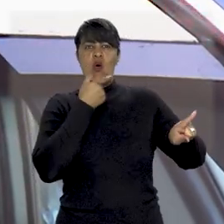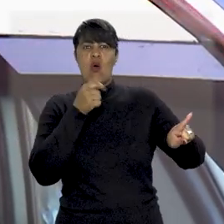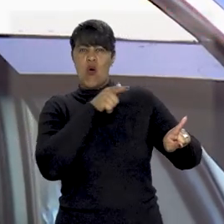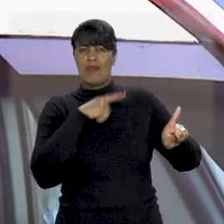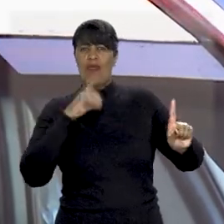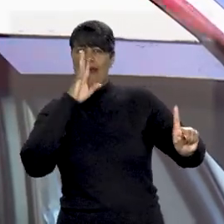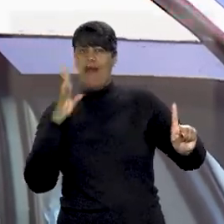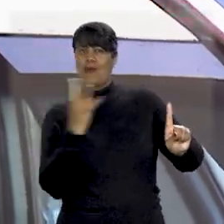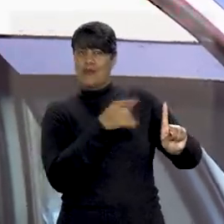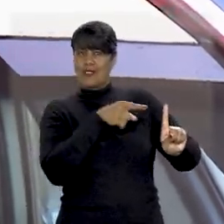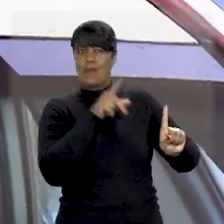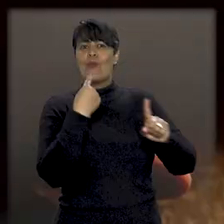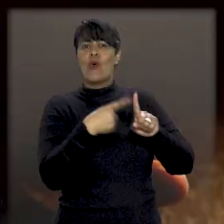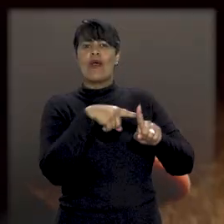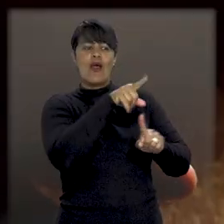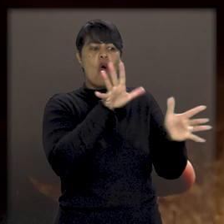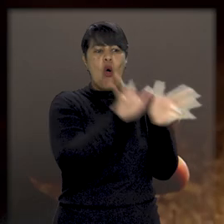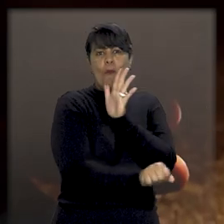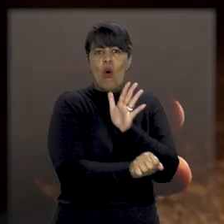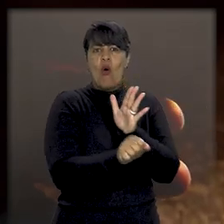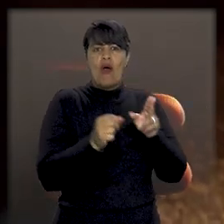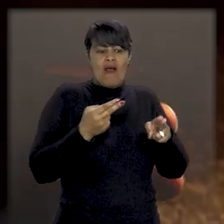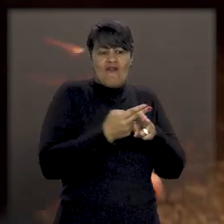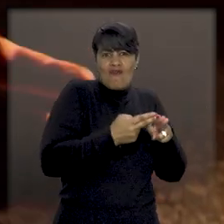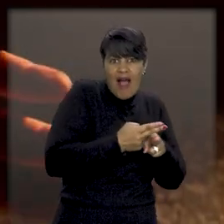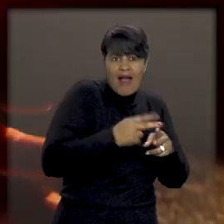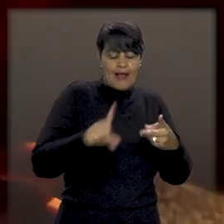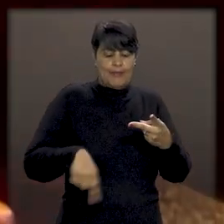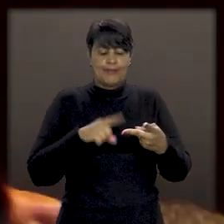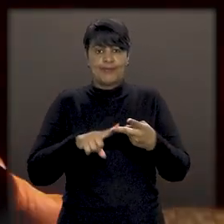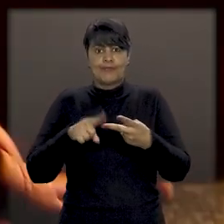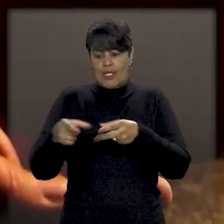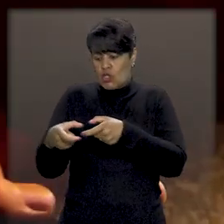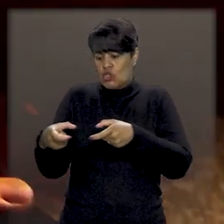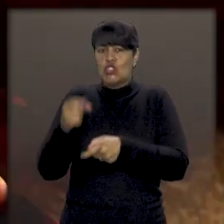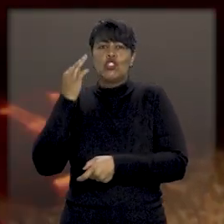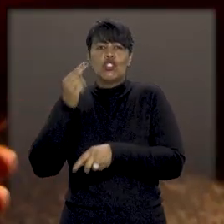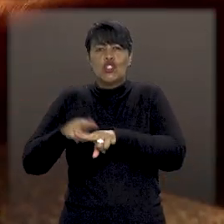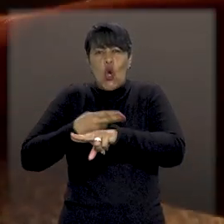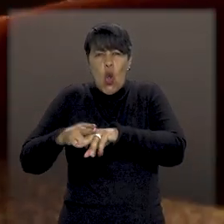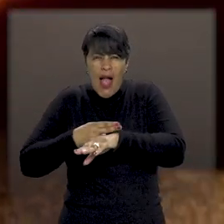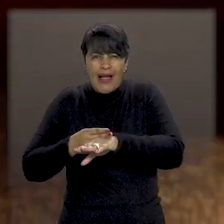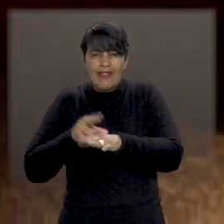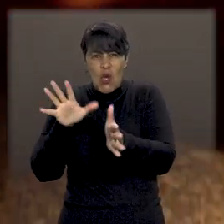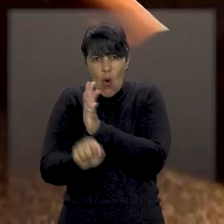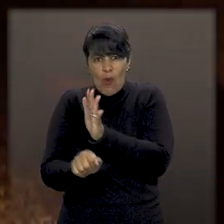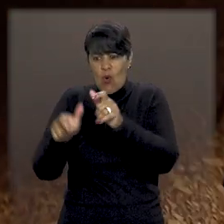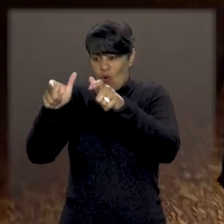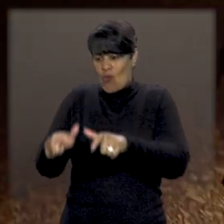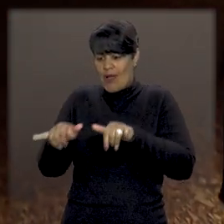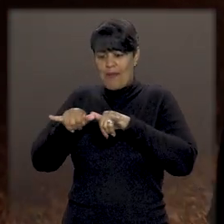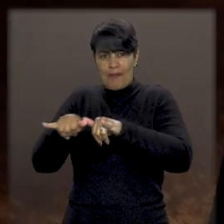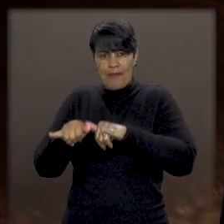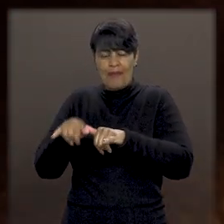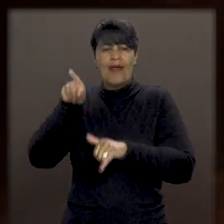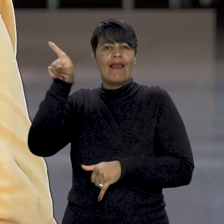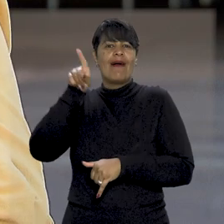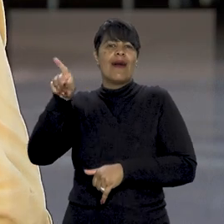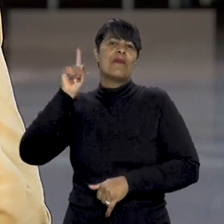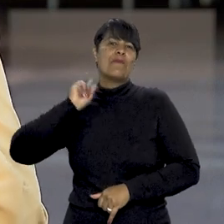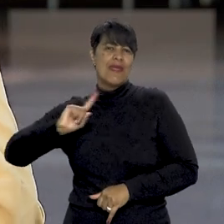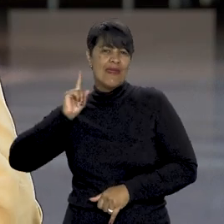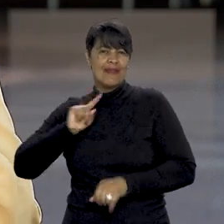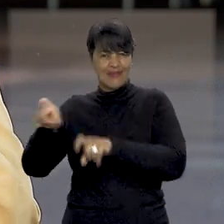barras de chocolate e uma faca no valor total de cerca de R$ 48,00 em um mercadinho no interior de Minas Gerais.